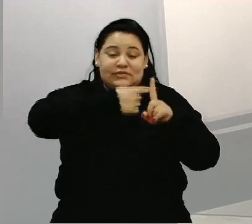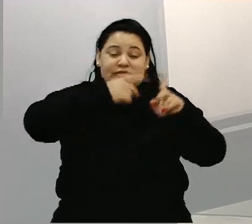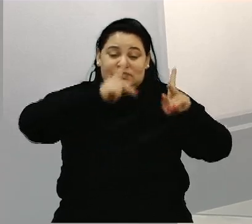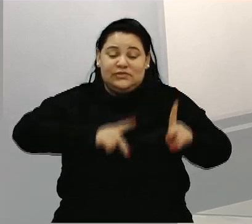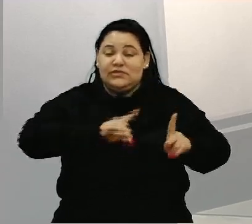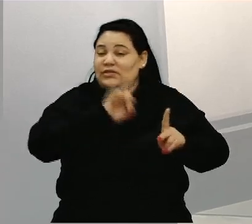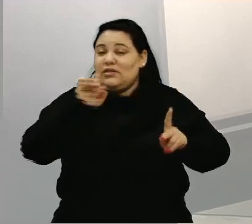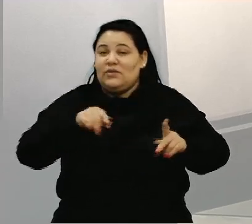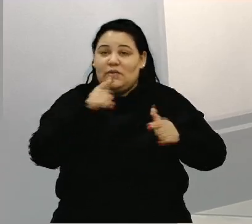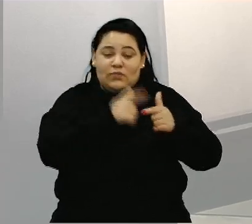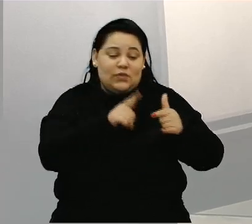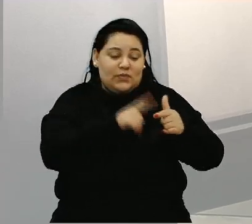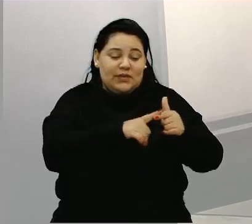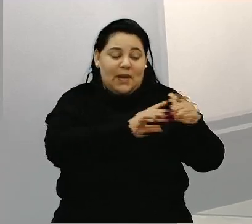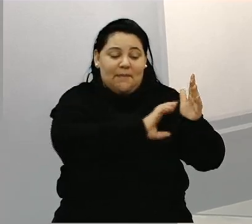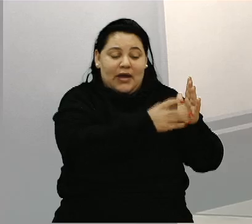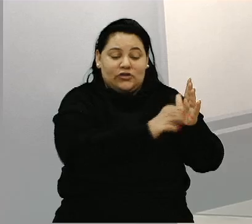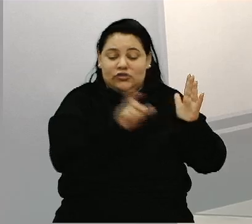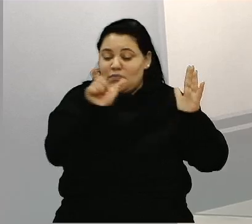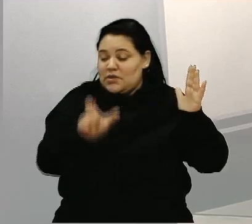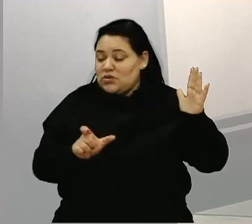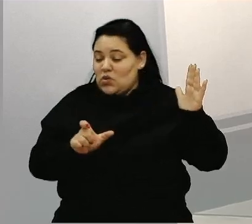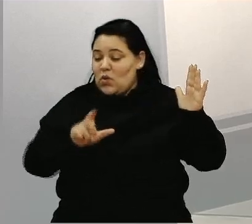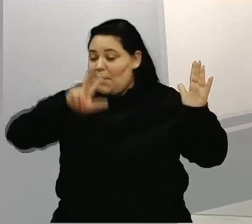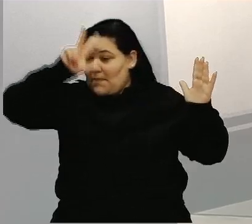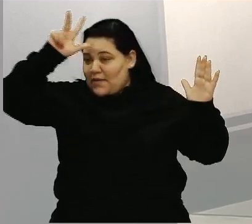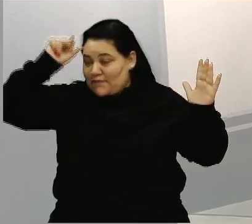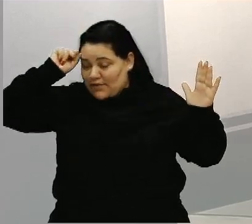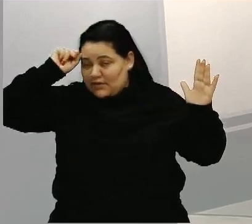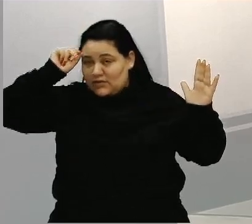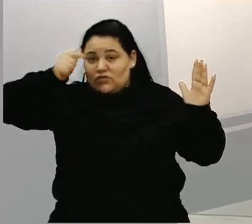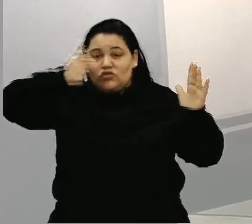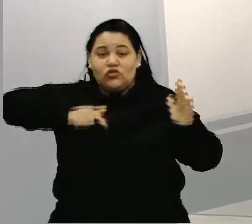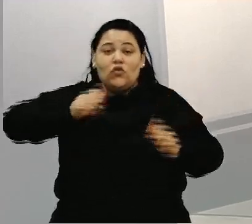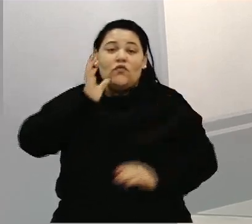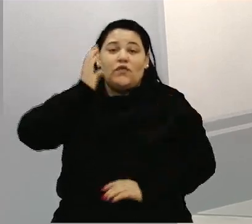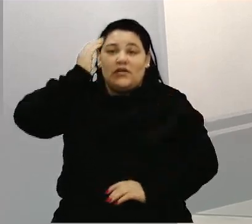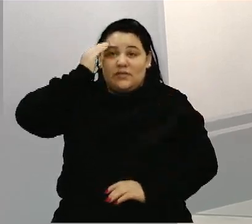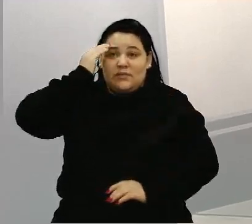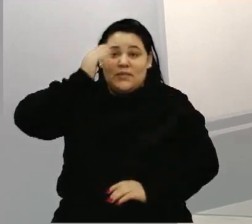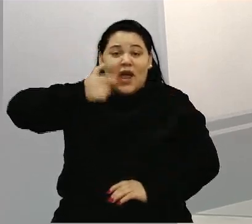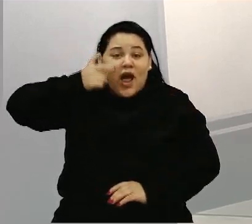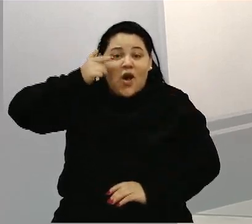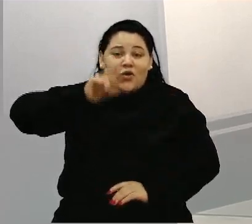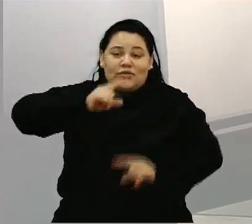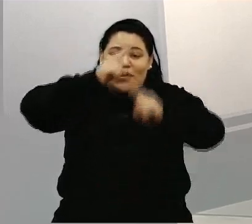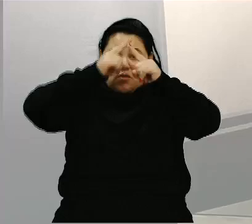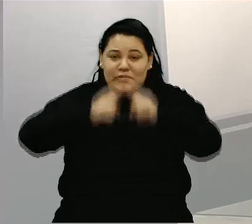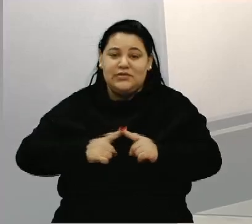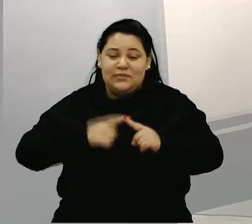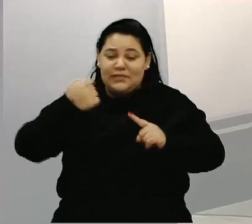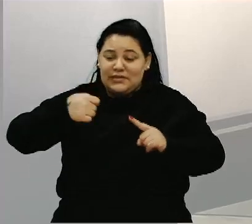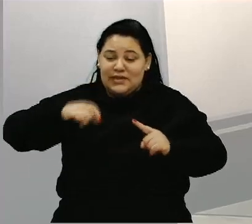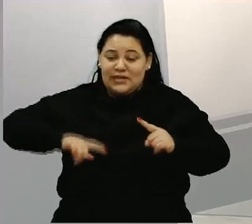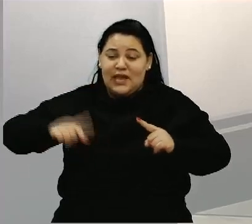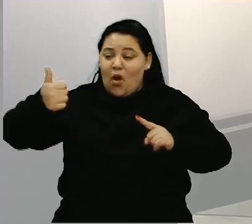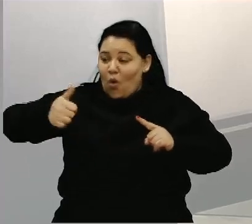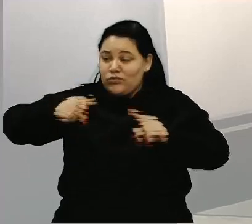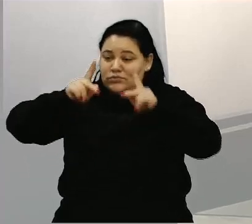a partir do pessoa prefeito. De novo, Felipe, para ganhar um jogo, no mínimo, tem que ter 11 em campo, gente.